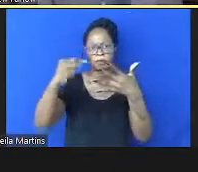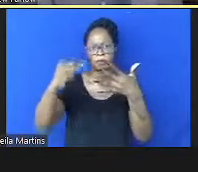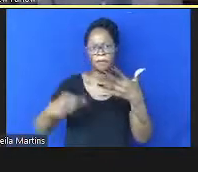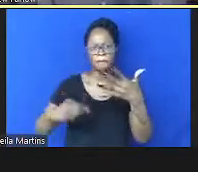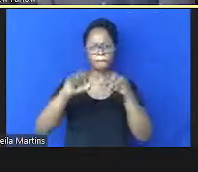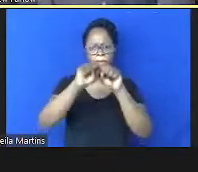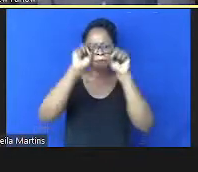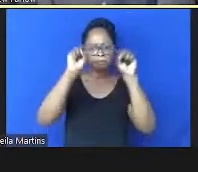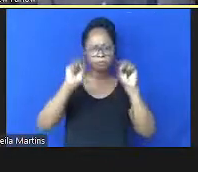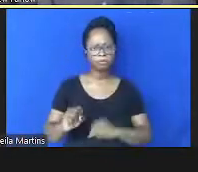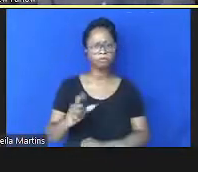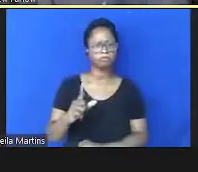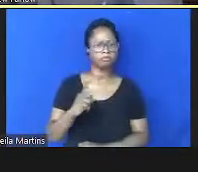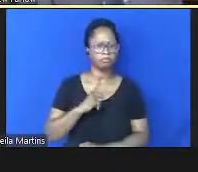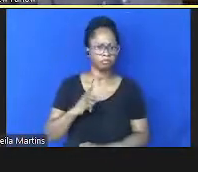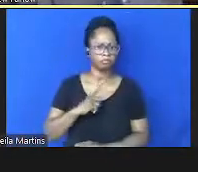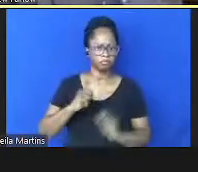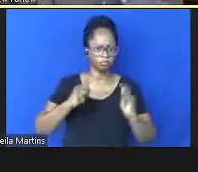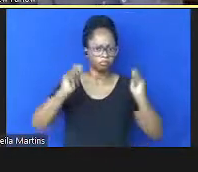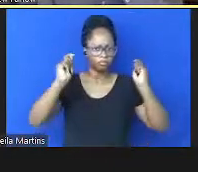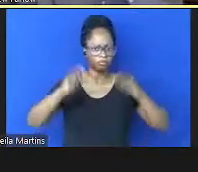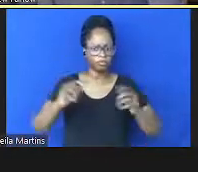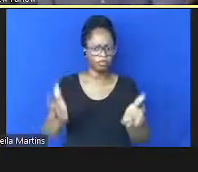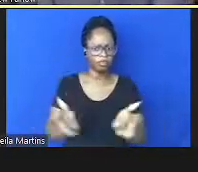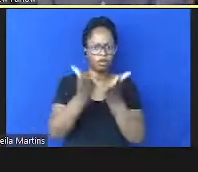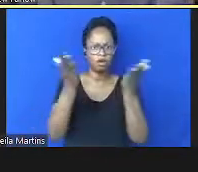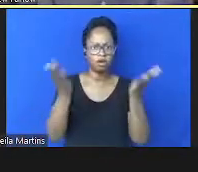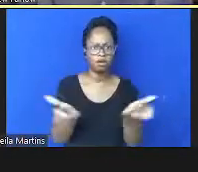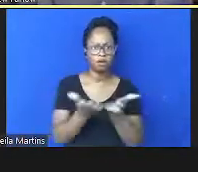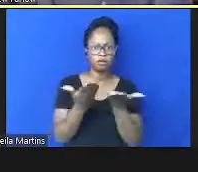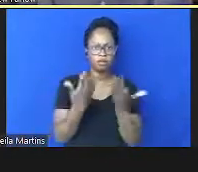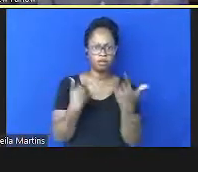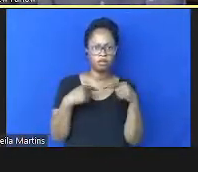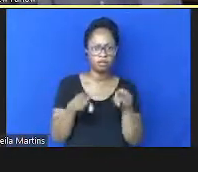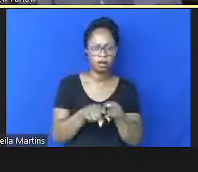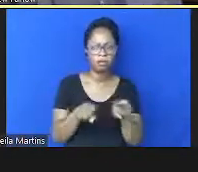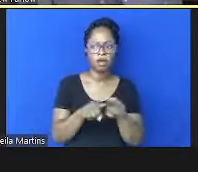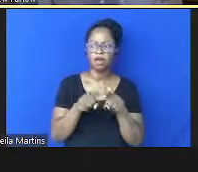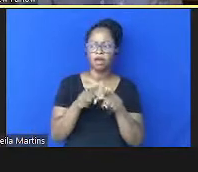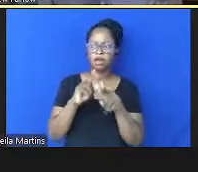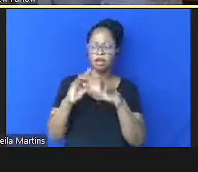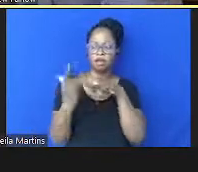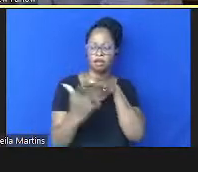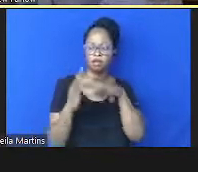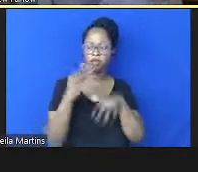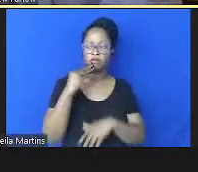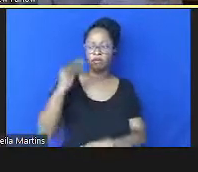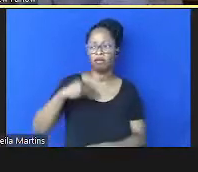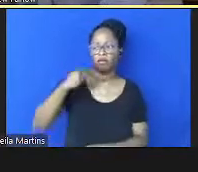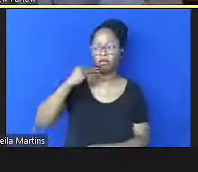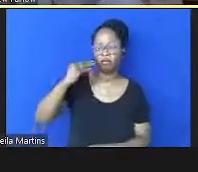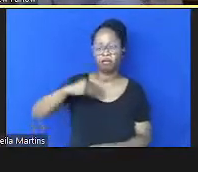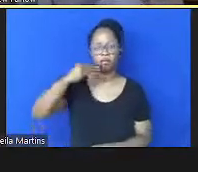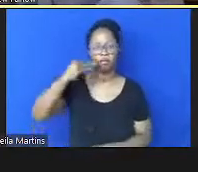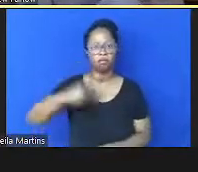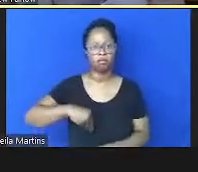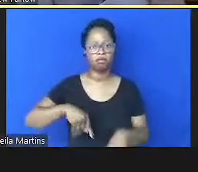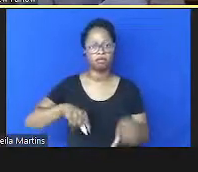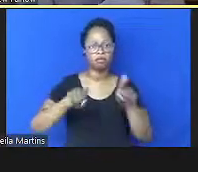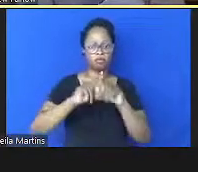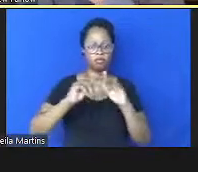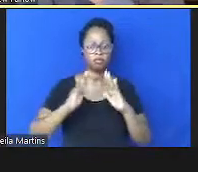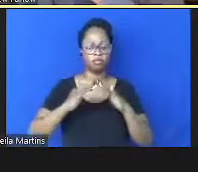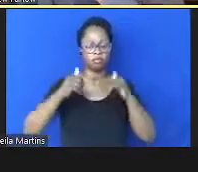a pobreza concentrada redes sociais fracas questões de moradia